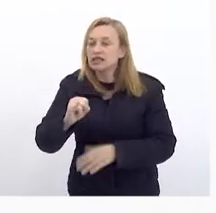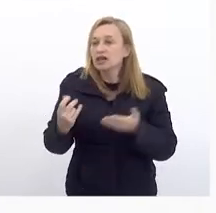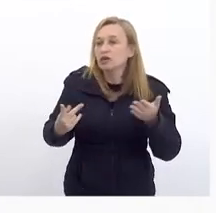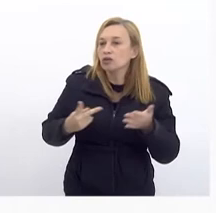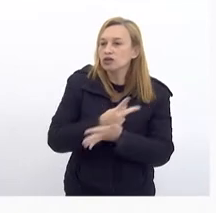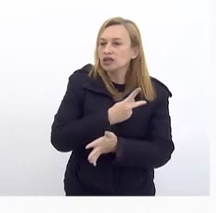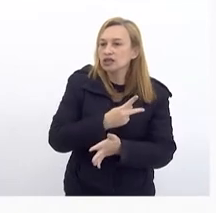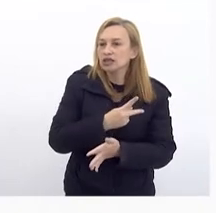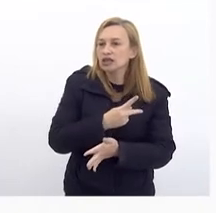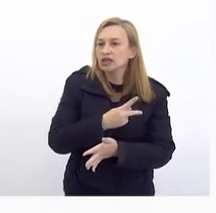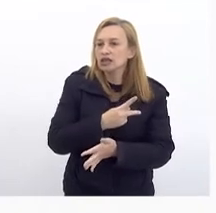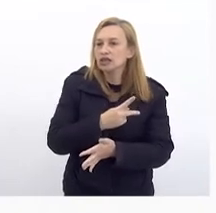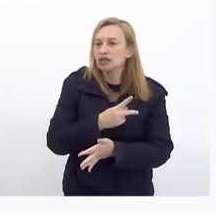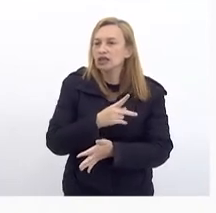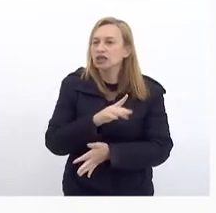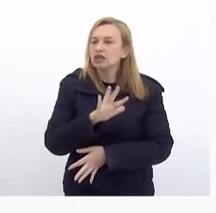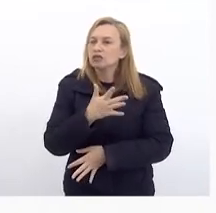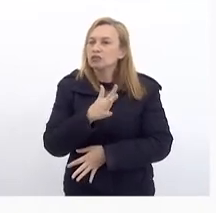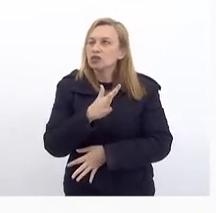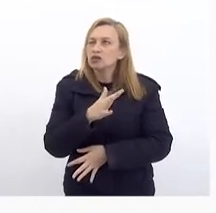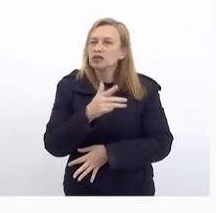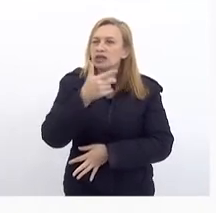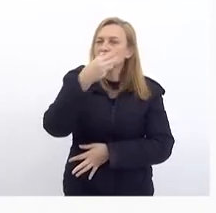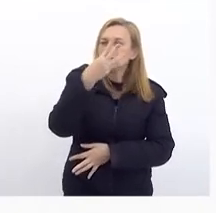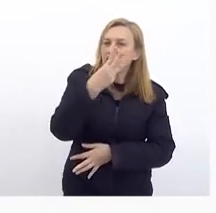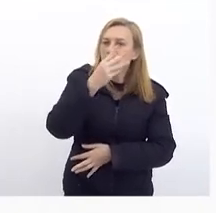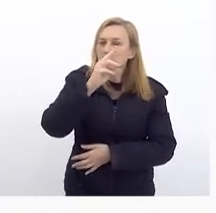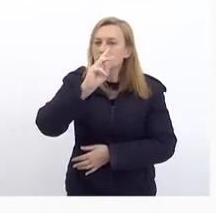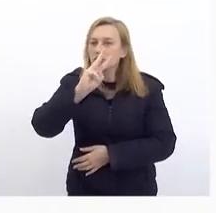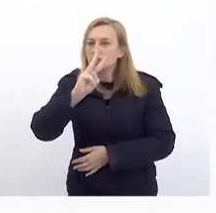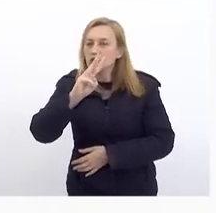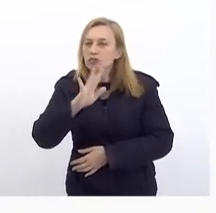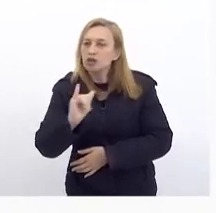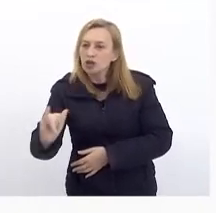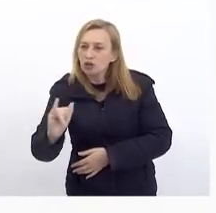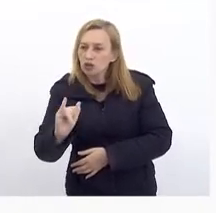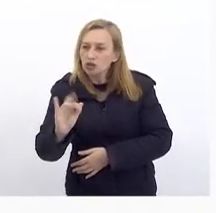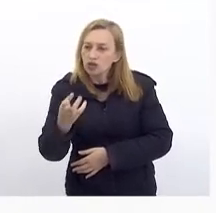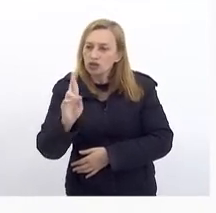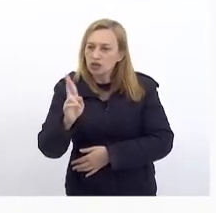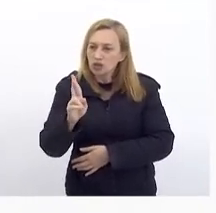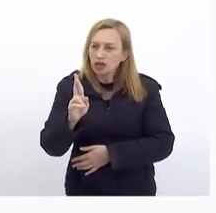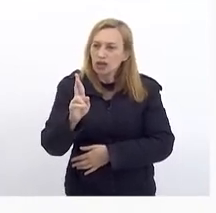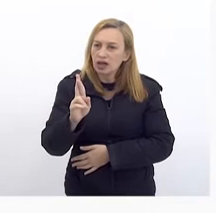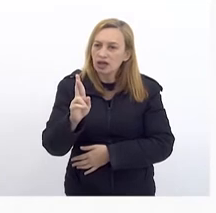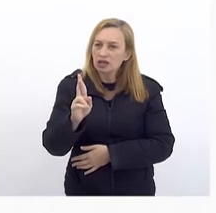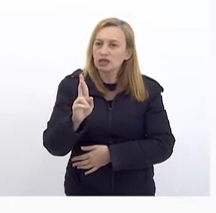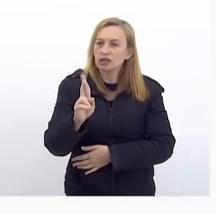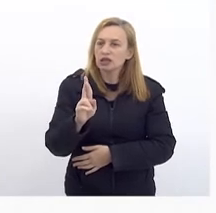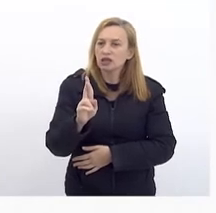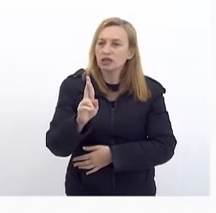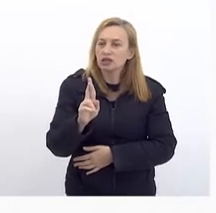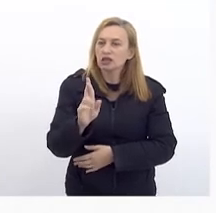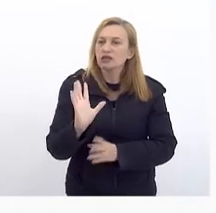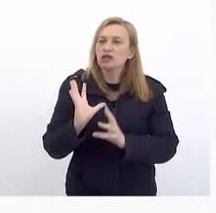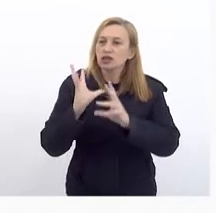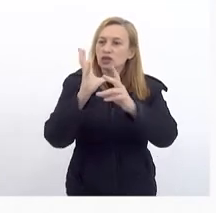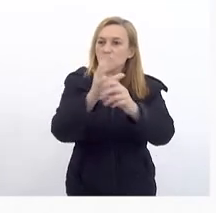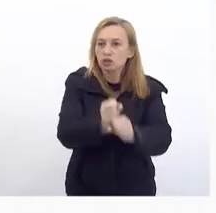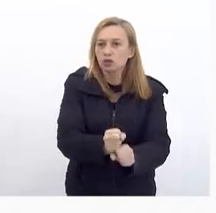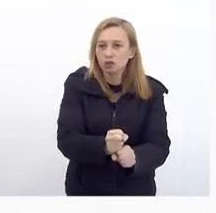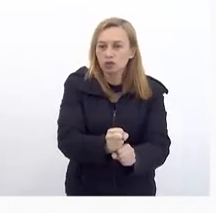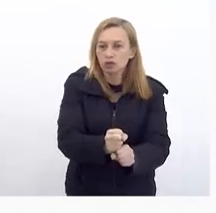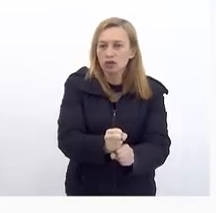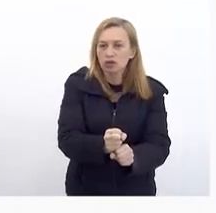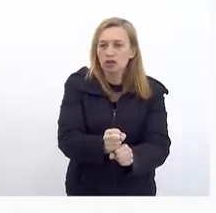Em torno De 3 bilhões De reais Que vão Se Ser somados A